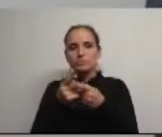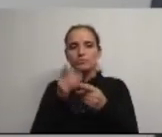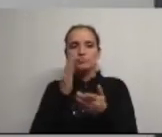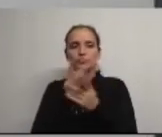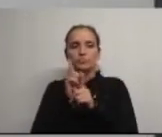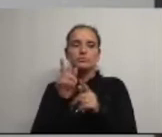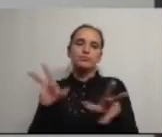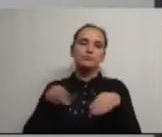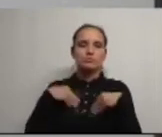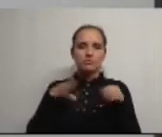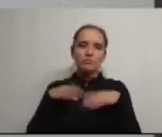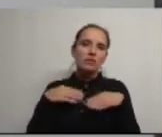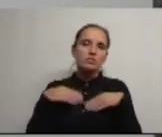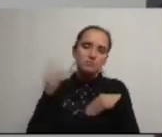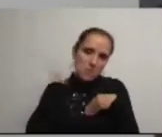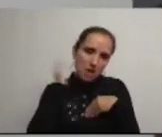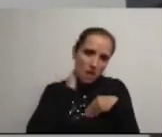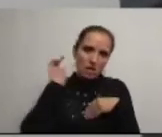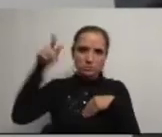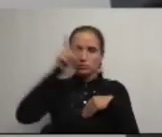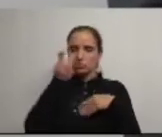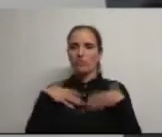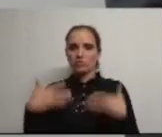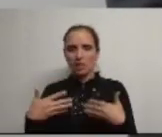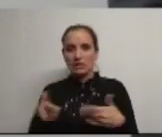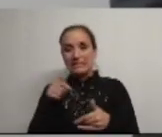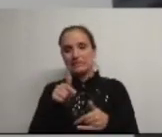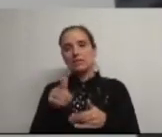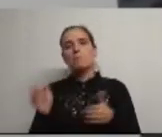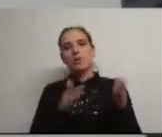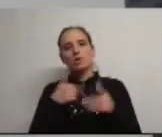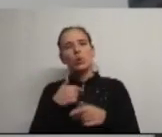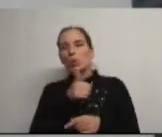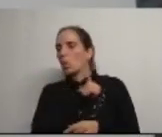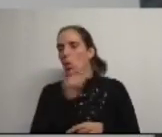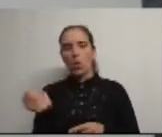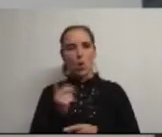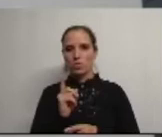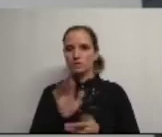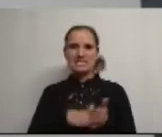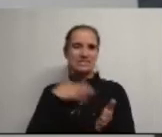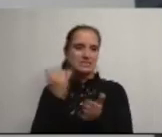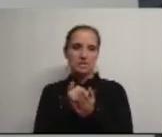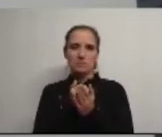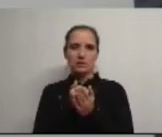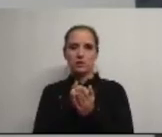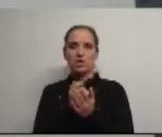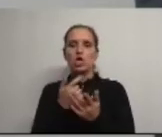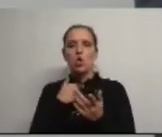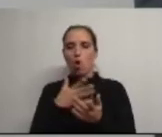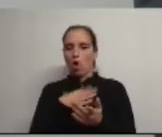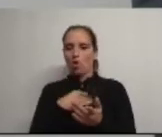submissos à vontade de outros. E, nesta parte, eu não concordo, sempre gostei de